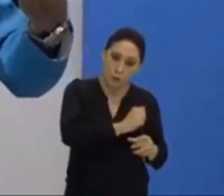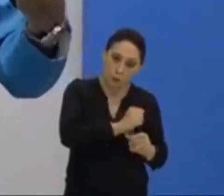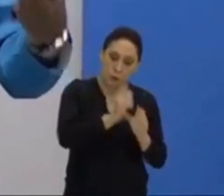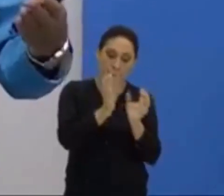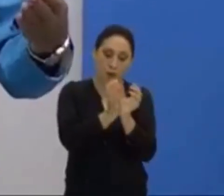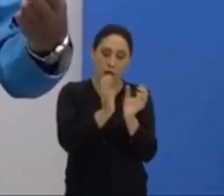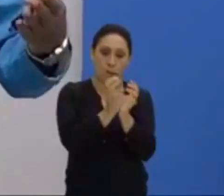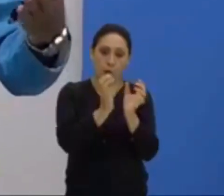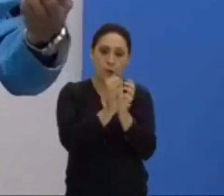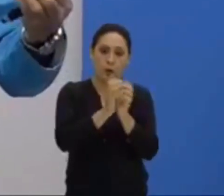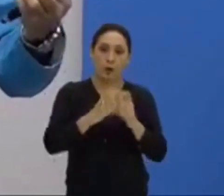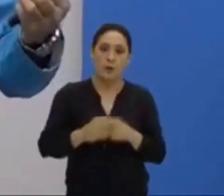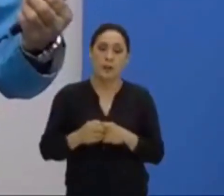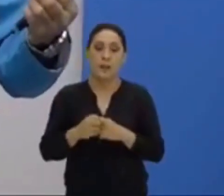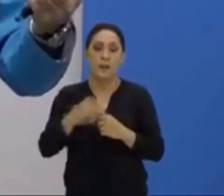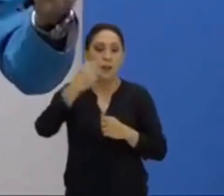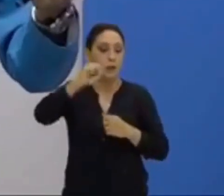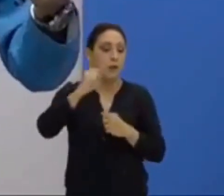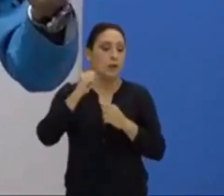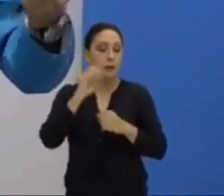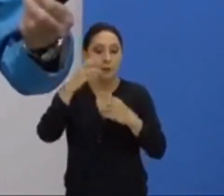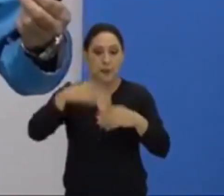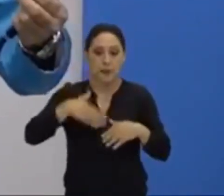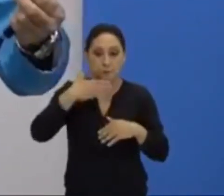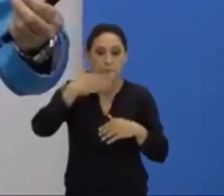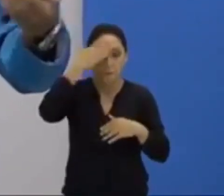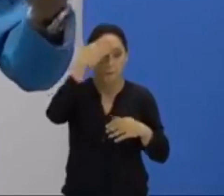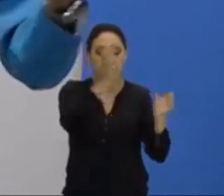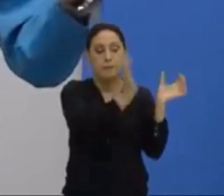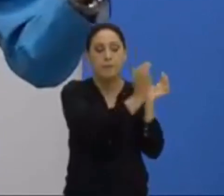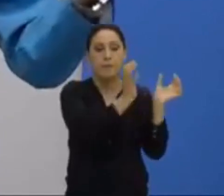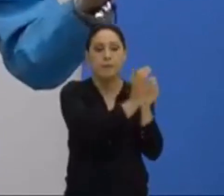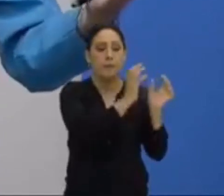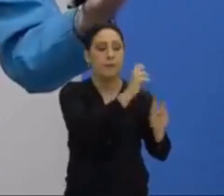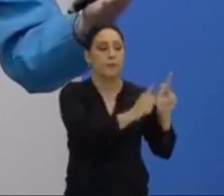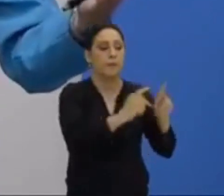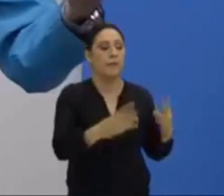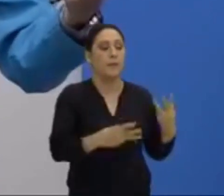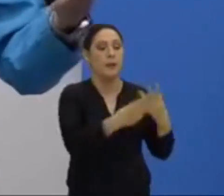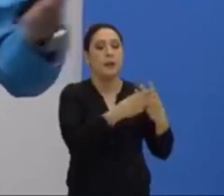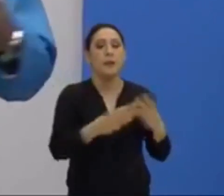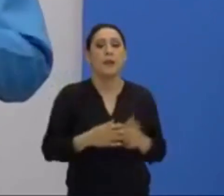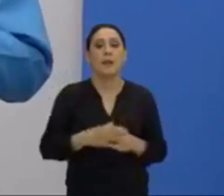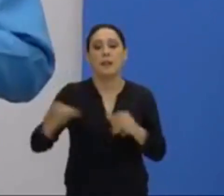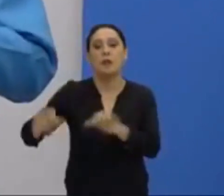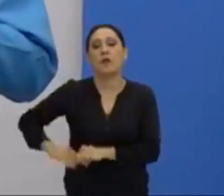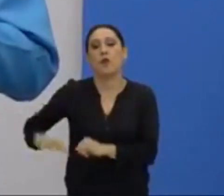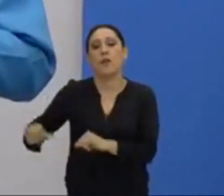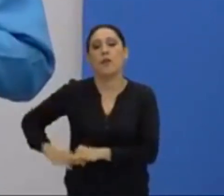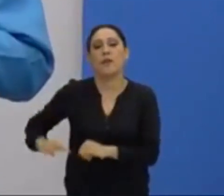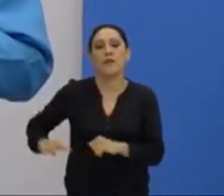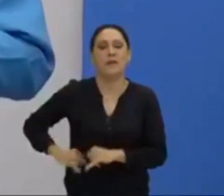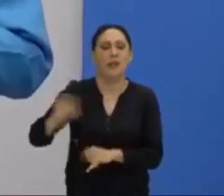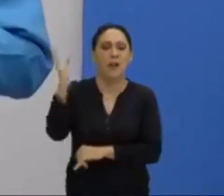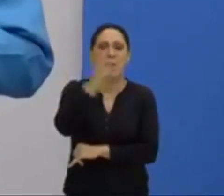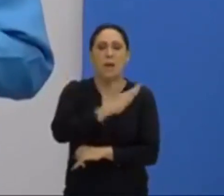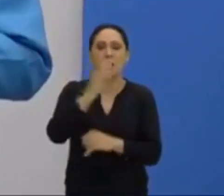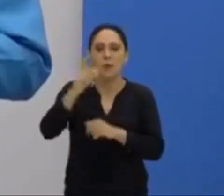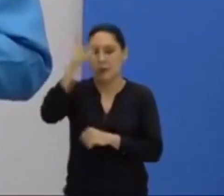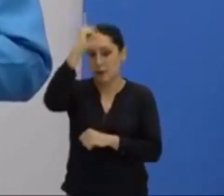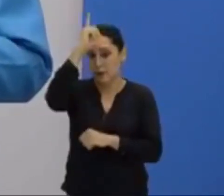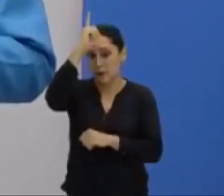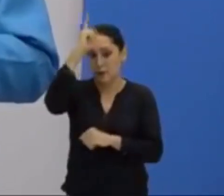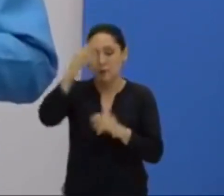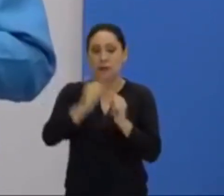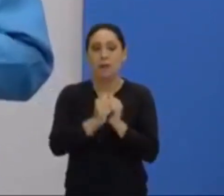apoiados pelos árabes, e do outro lado, você tem os judeus, que sofreram as atrocidades patrocinadas pela Alemanha nazista, a